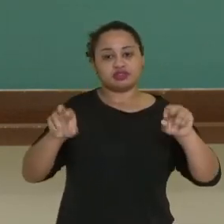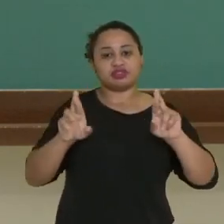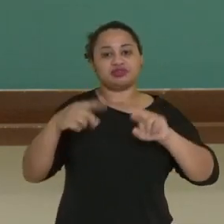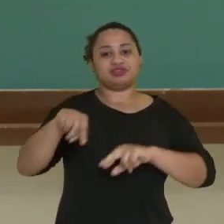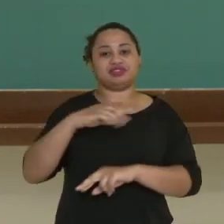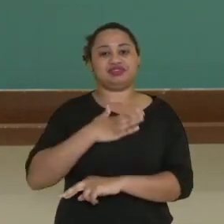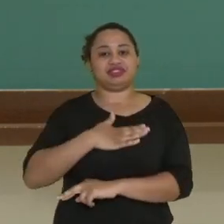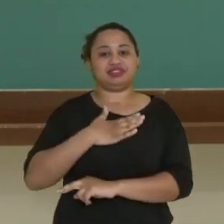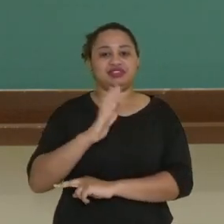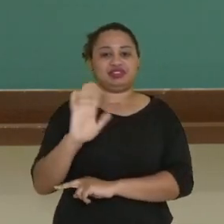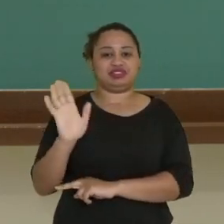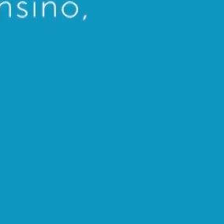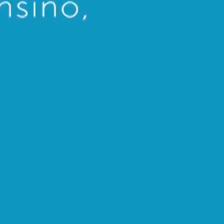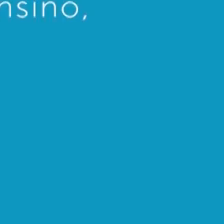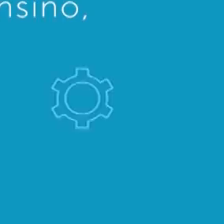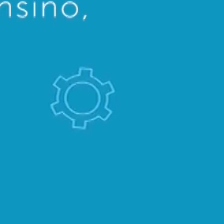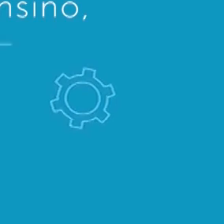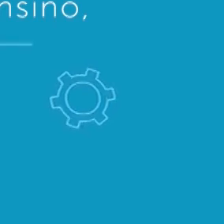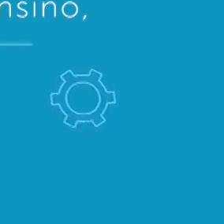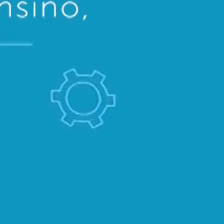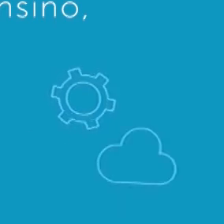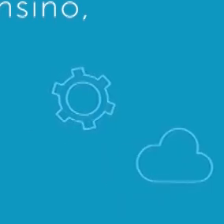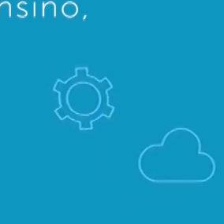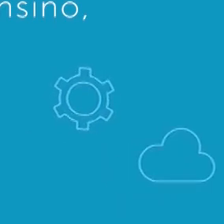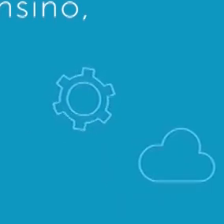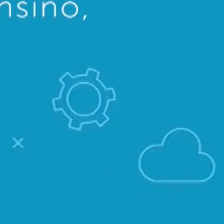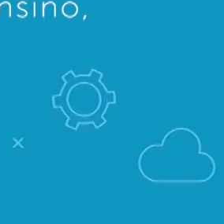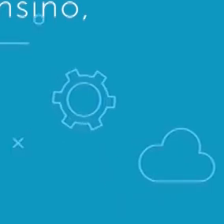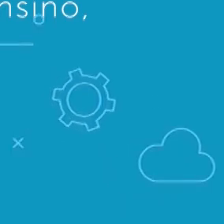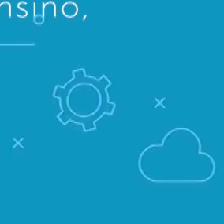tenham gostado. Até breve. E aí